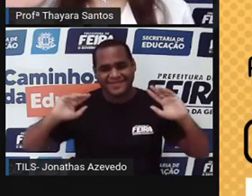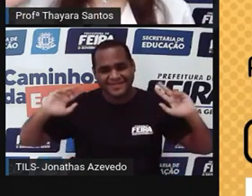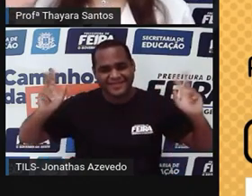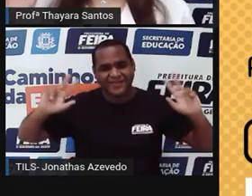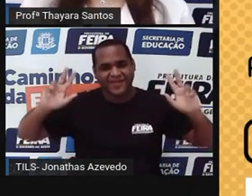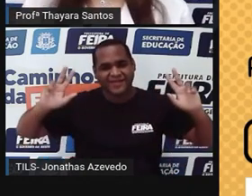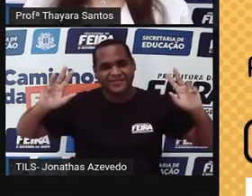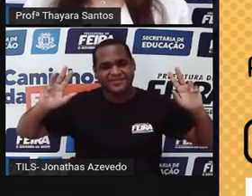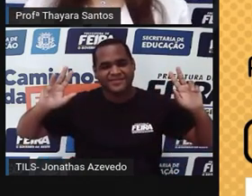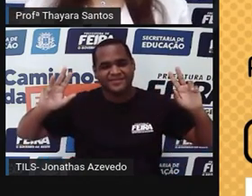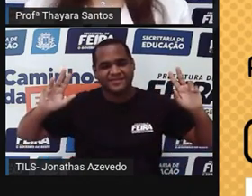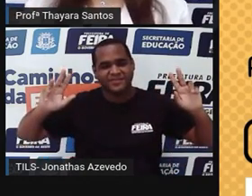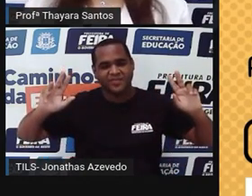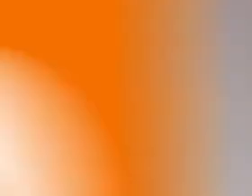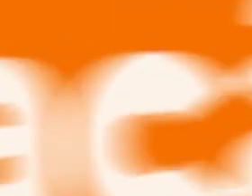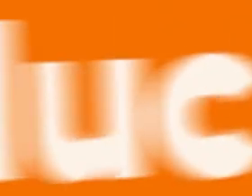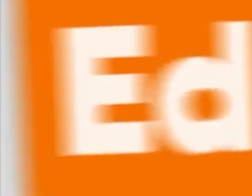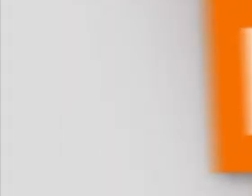gente. Tchau, tchau.